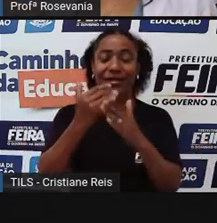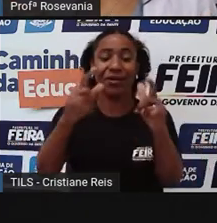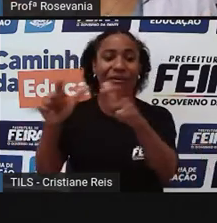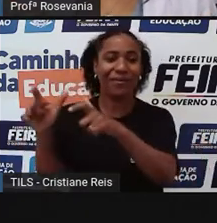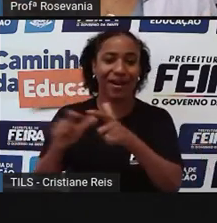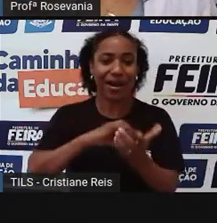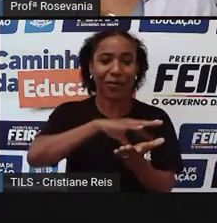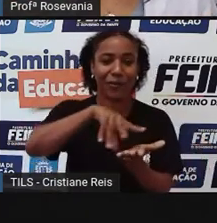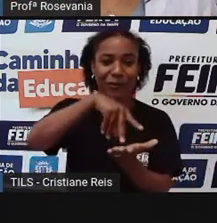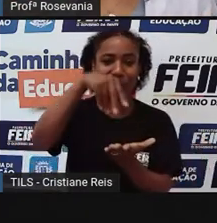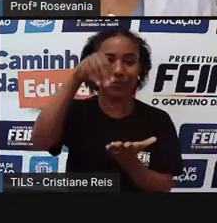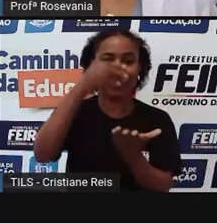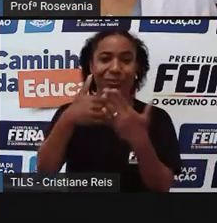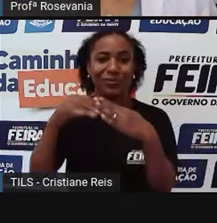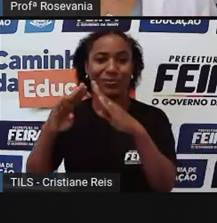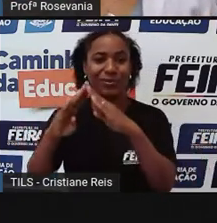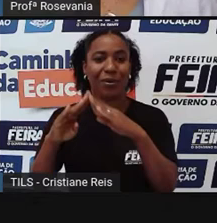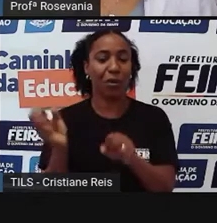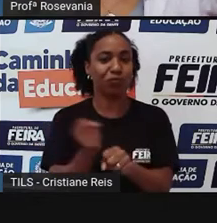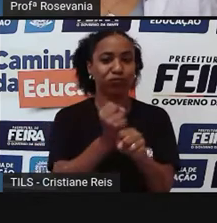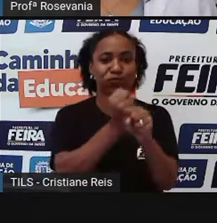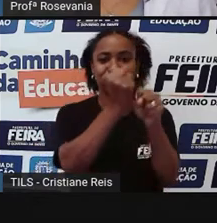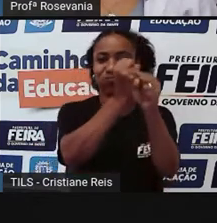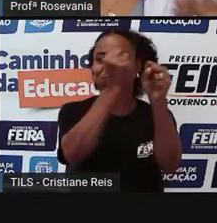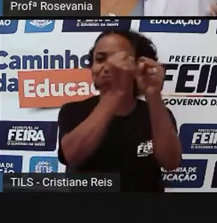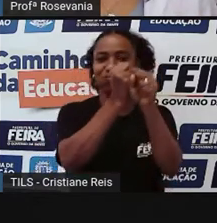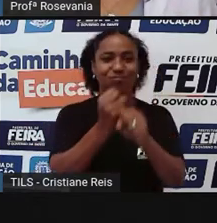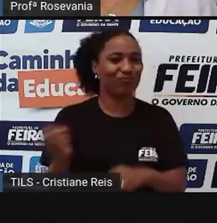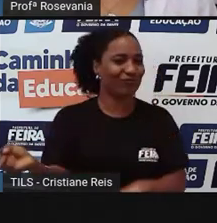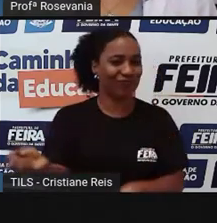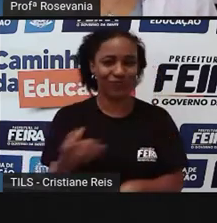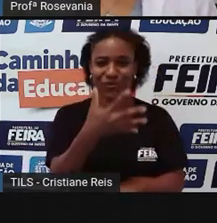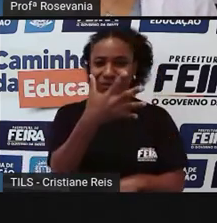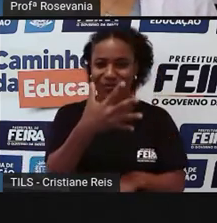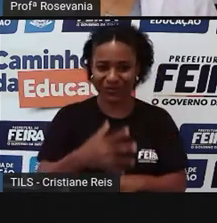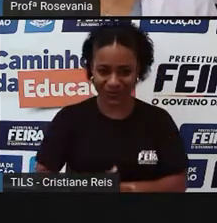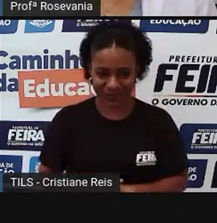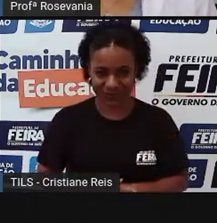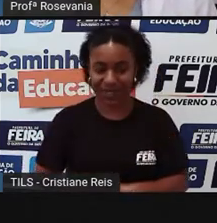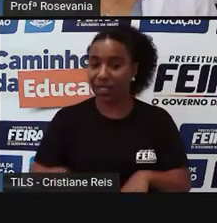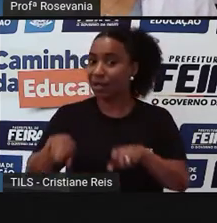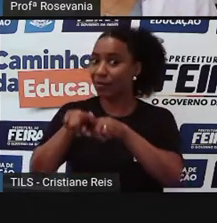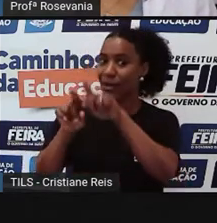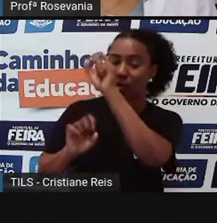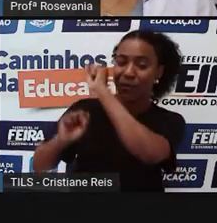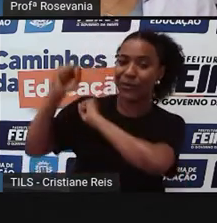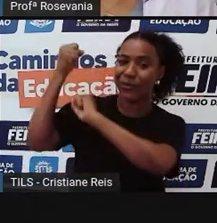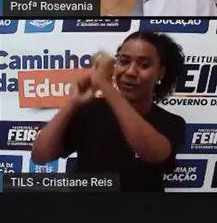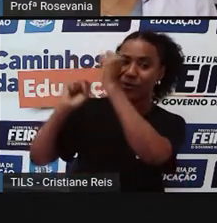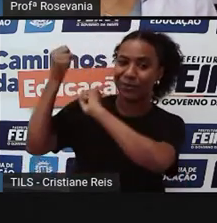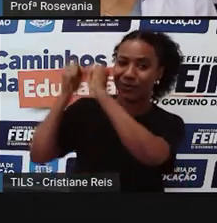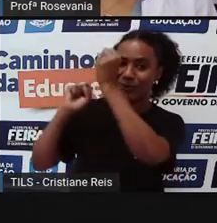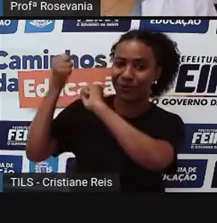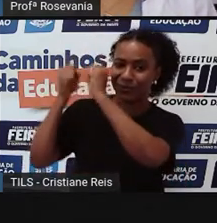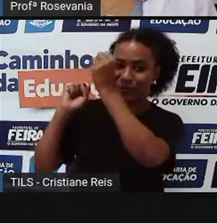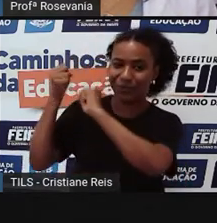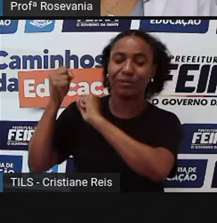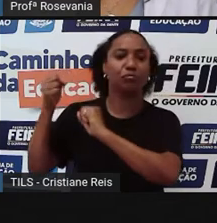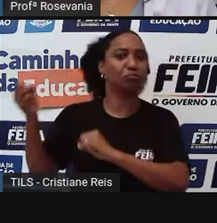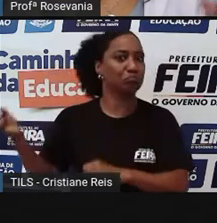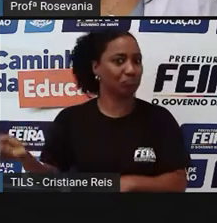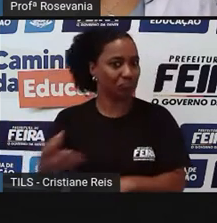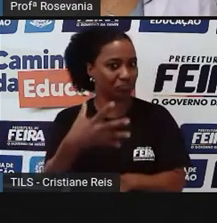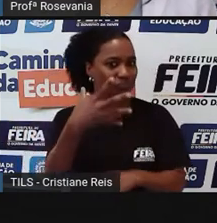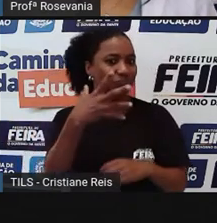escolas, e também temos agora, né, várias indústrias na nossa cidade. Algumas festas importantes que